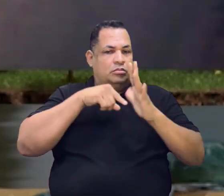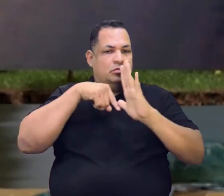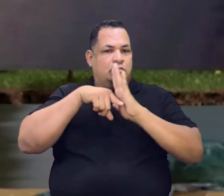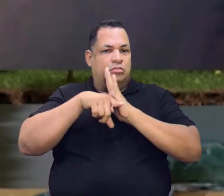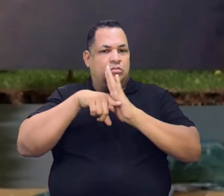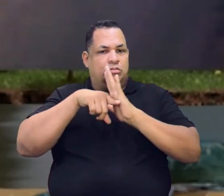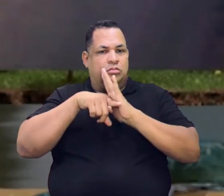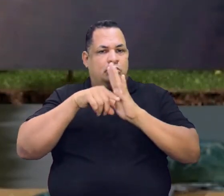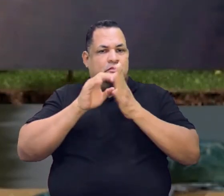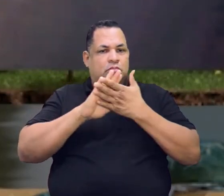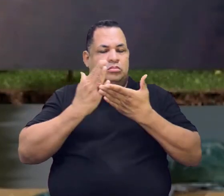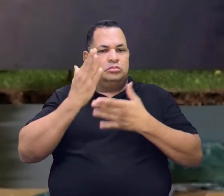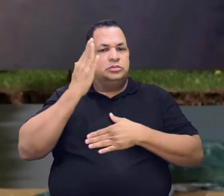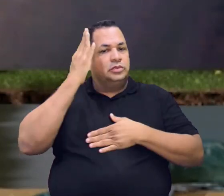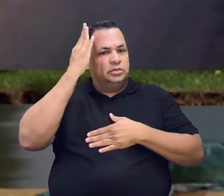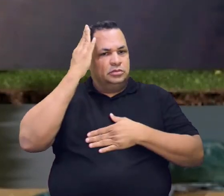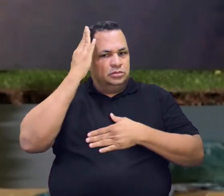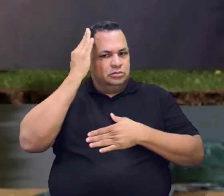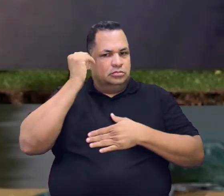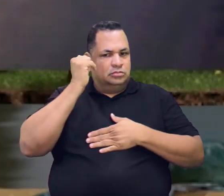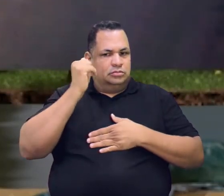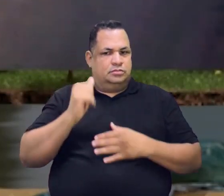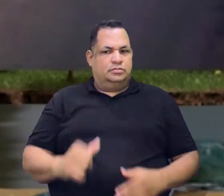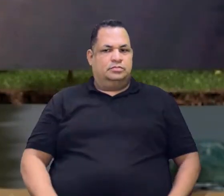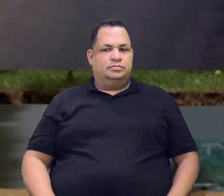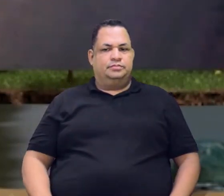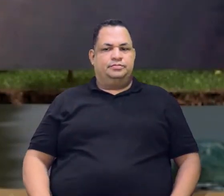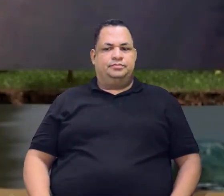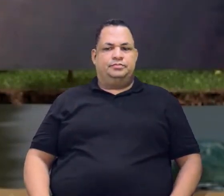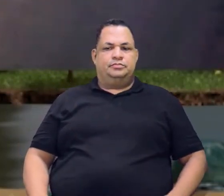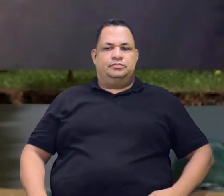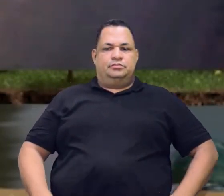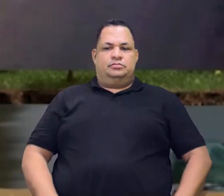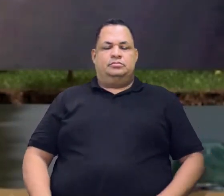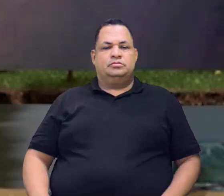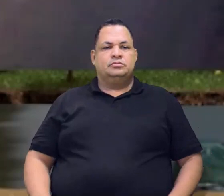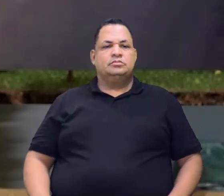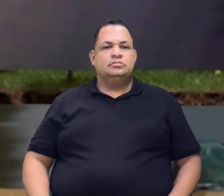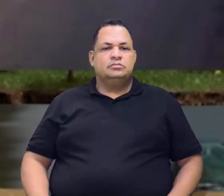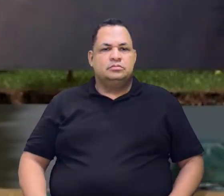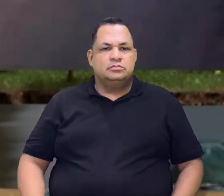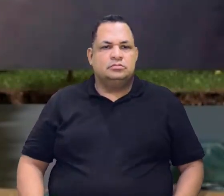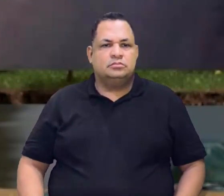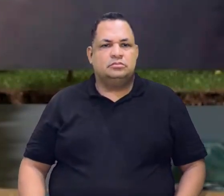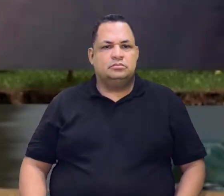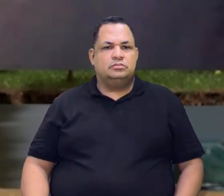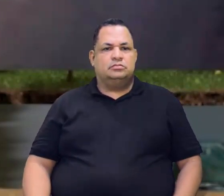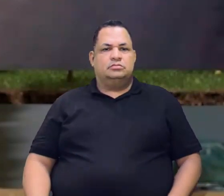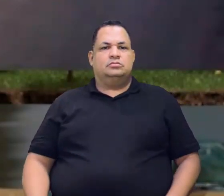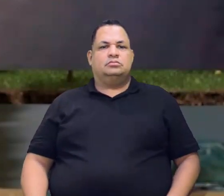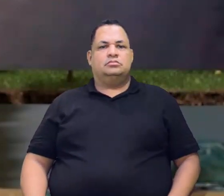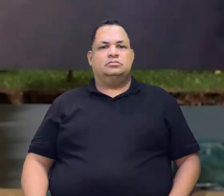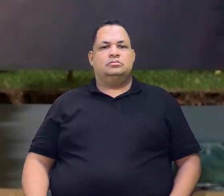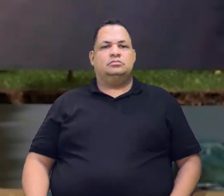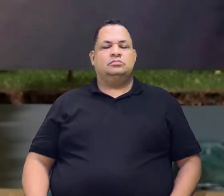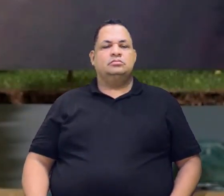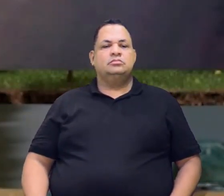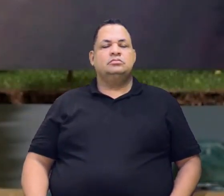algumas pesquisas, que você vai chegar lá. Eu falo isso porque a Amazônia em si é muito rica.